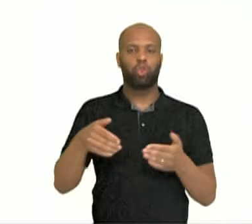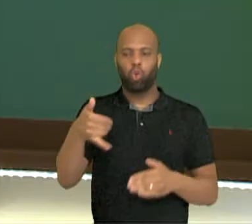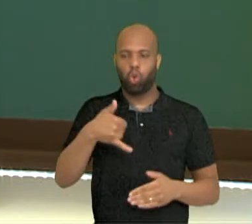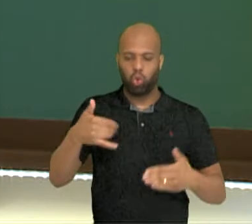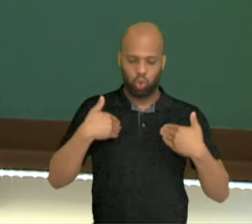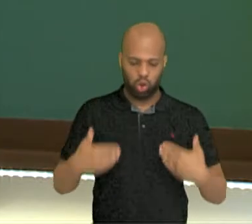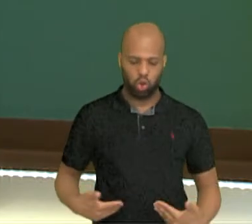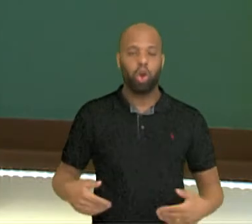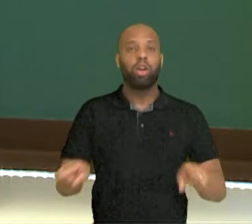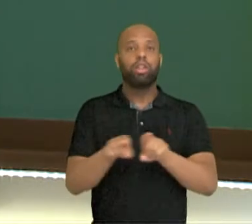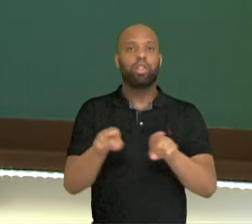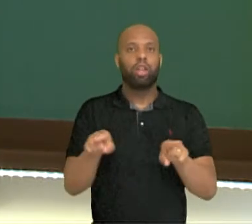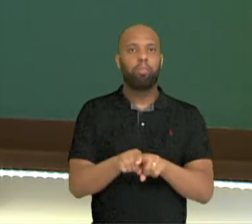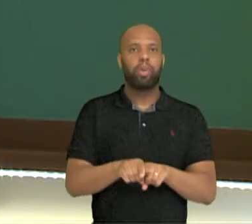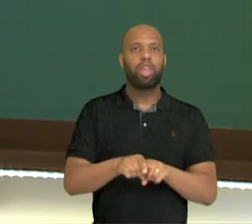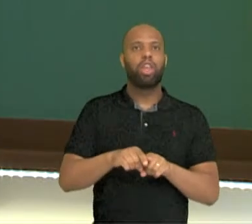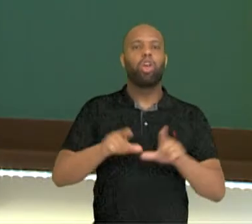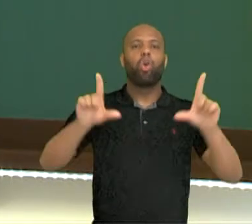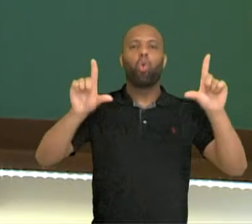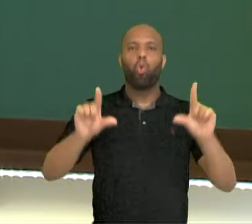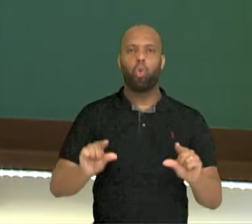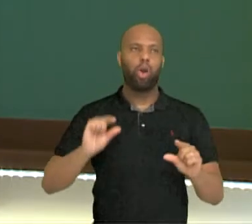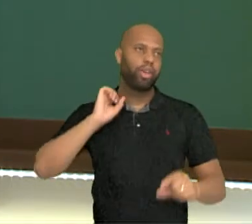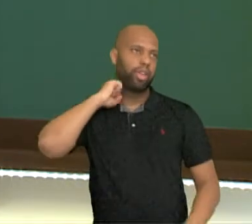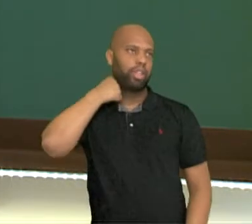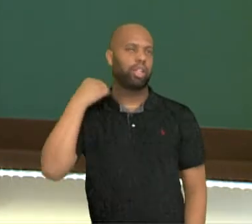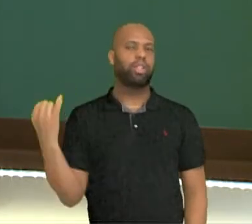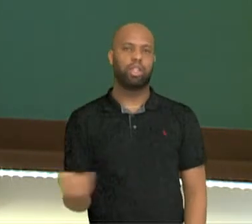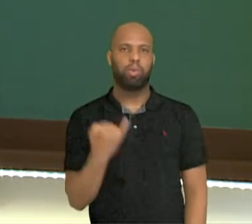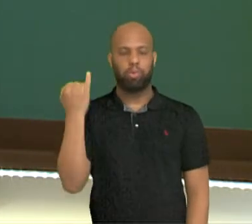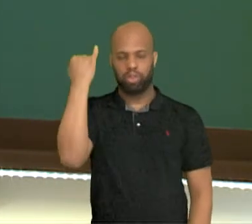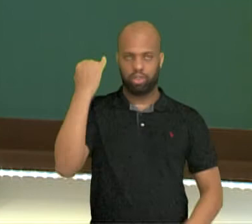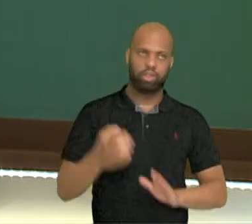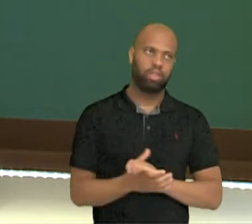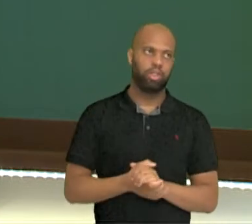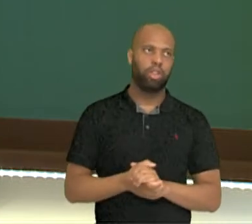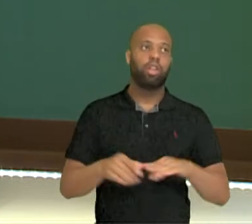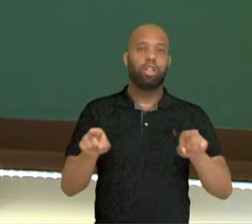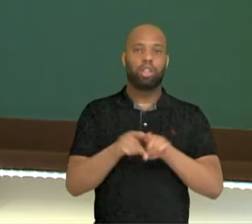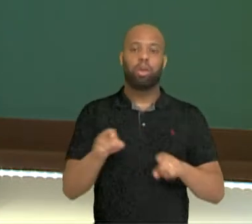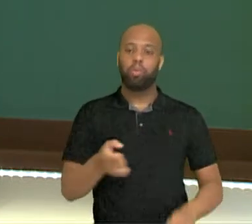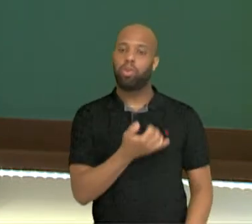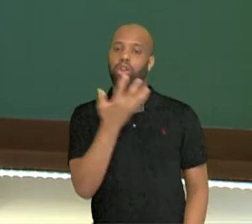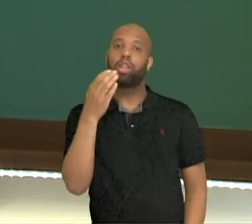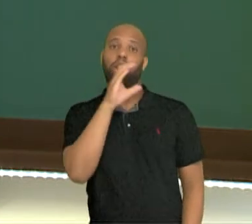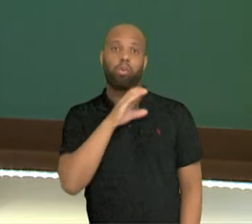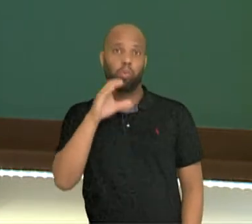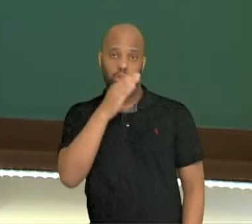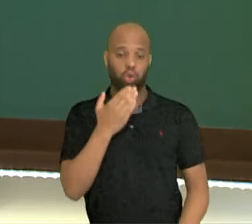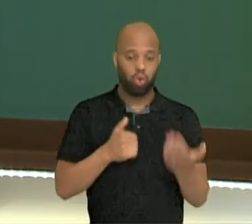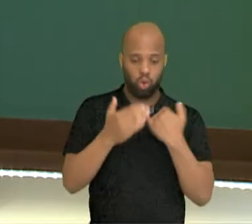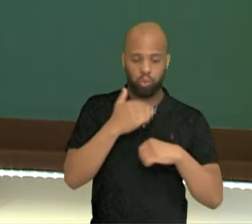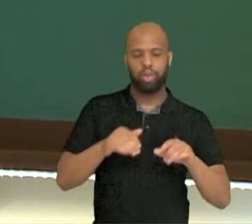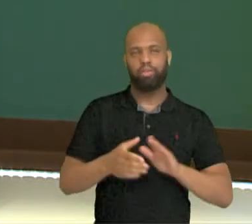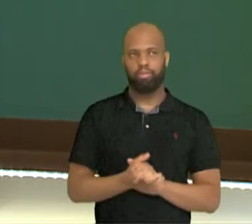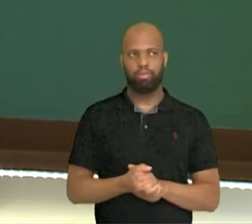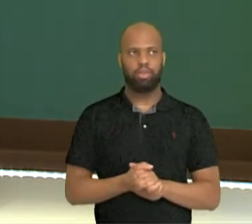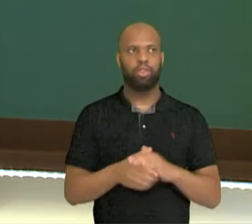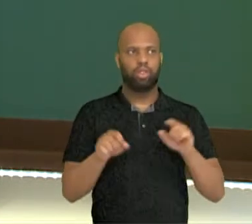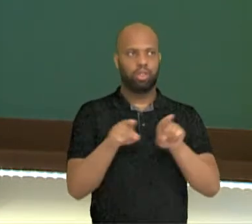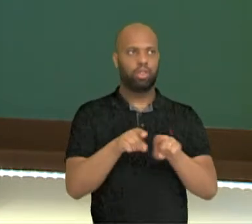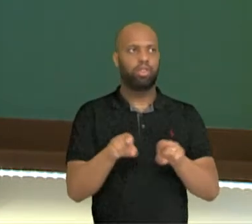de aliviar o estresse. Importante, muito exercício físico. Contagem de carboidratos, ou seja,